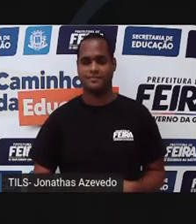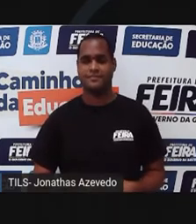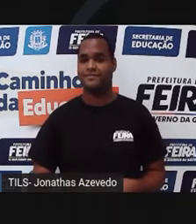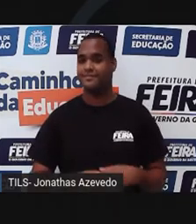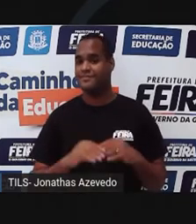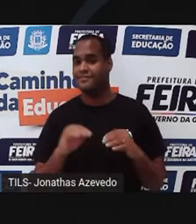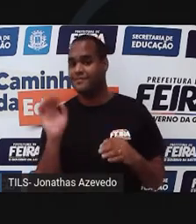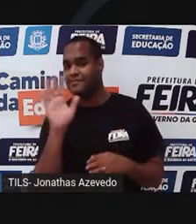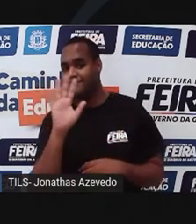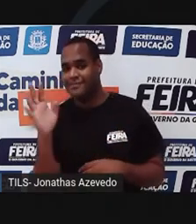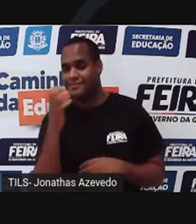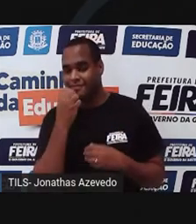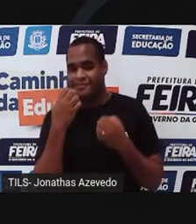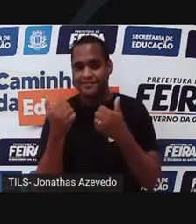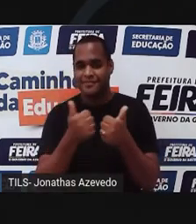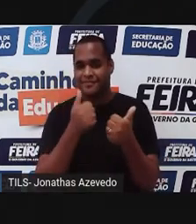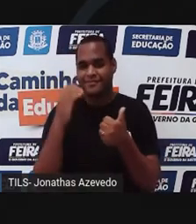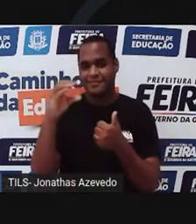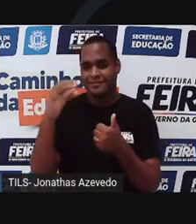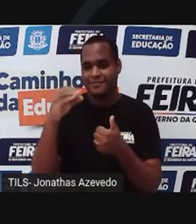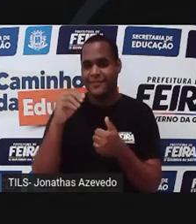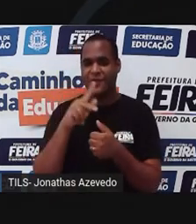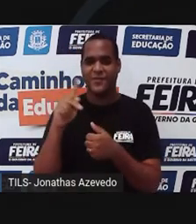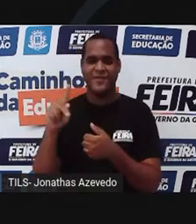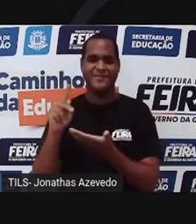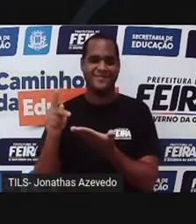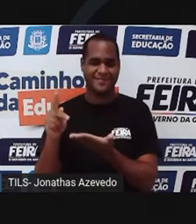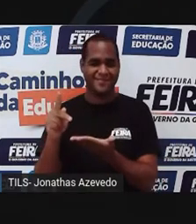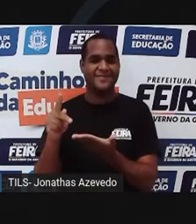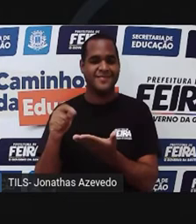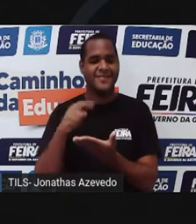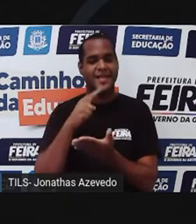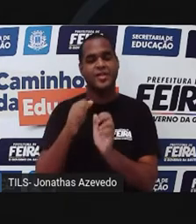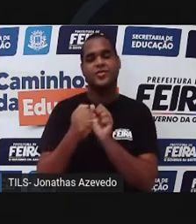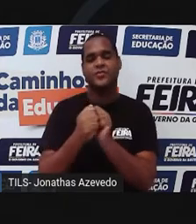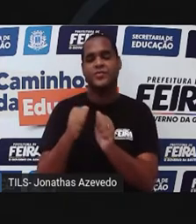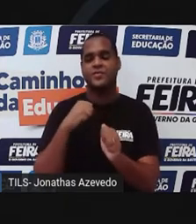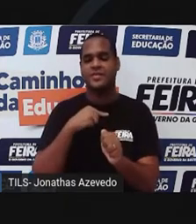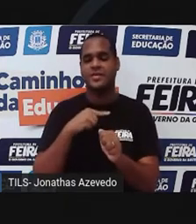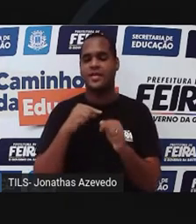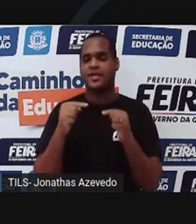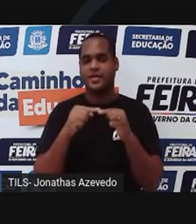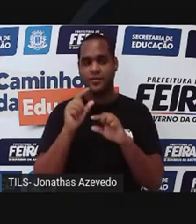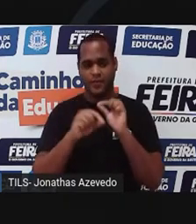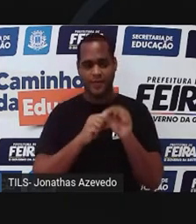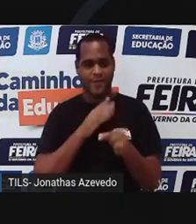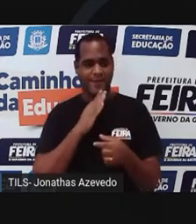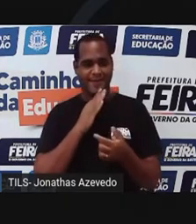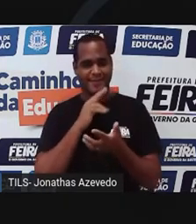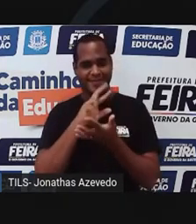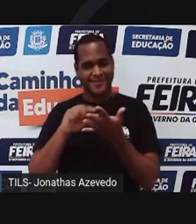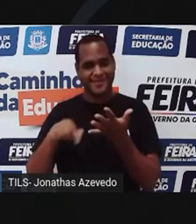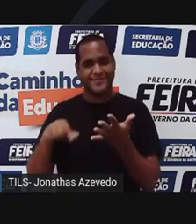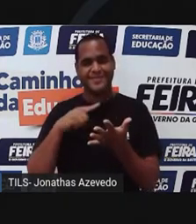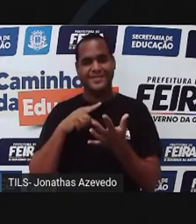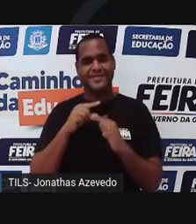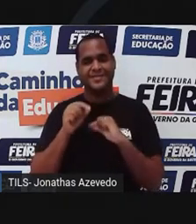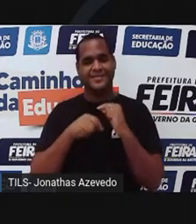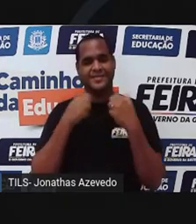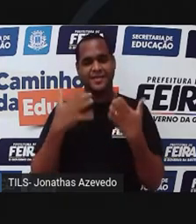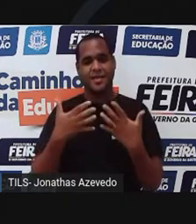Olá, pequenos cientistas. Eu sou o professor Bill Tyson e juntos vamos conhecer diversas formas de ciência.